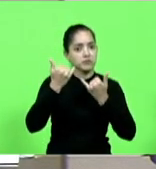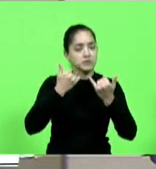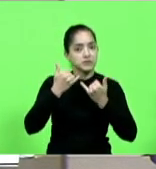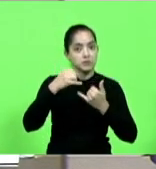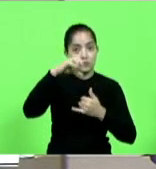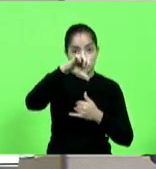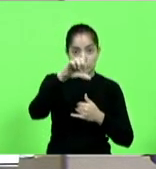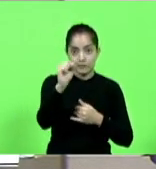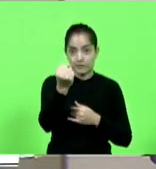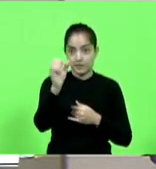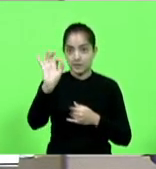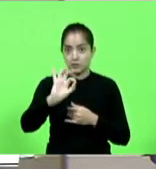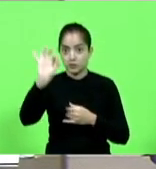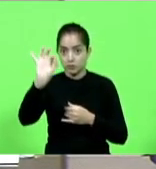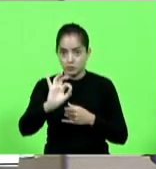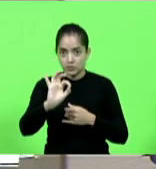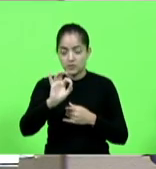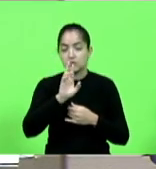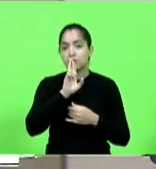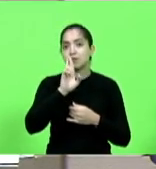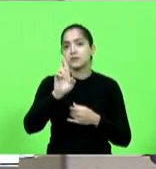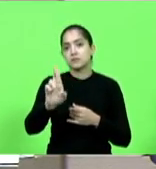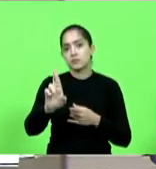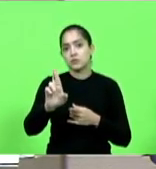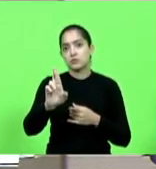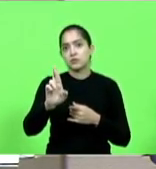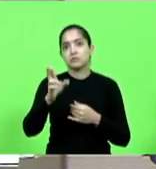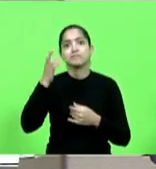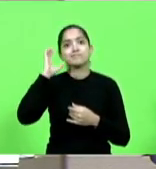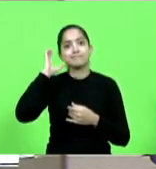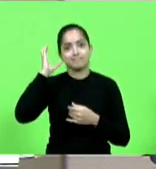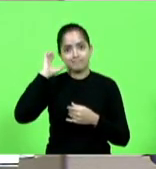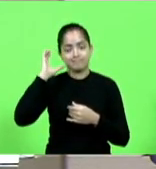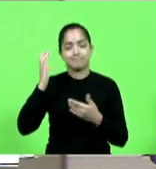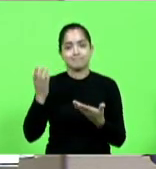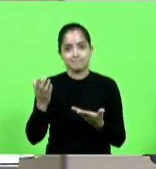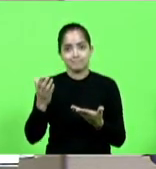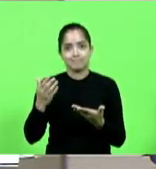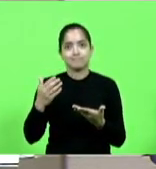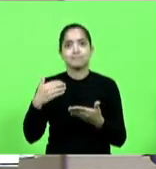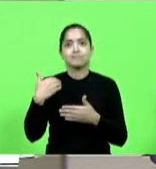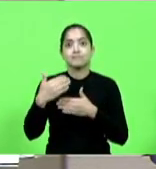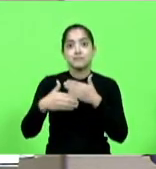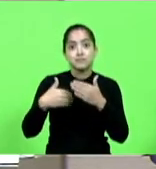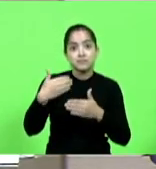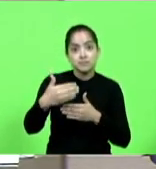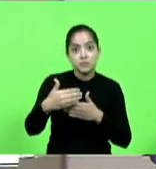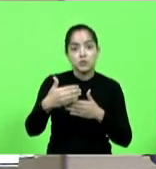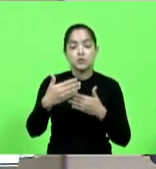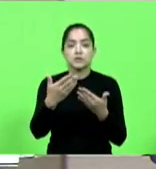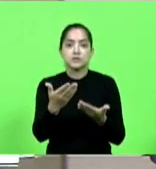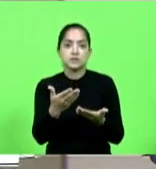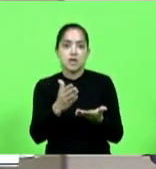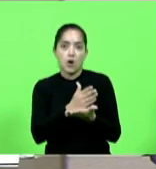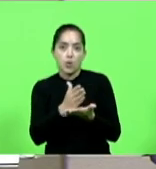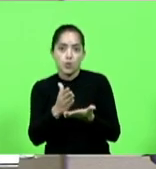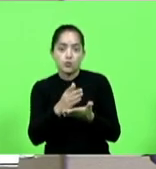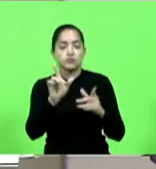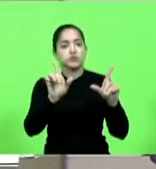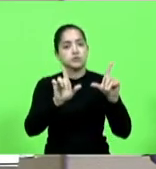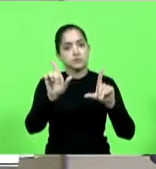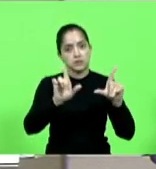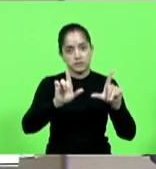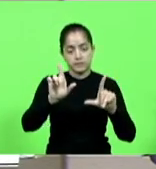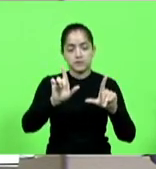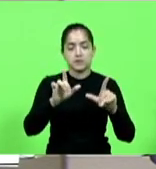% dos entrevistados falavam que era rádio e depois perto disso aqueles que tinham a televisão à sua